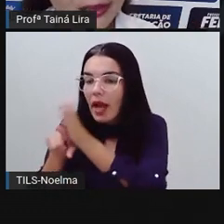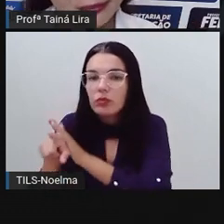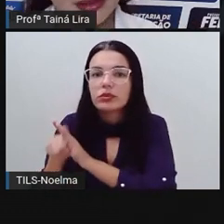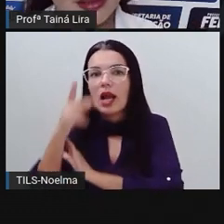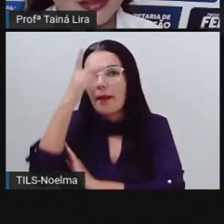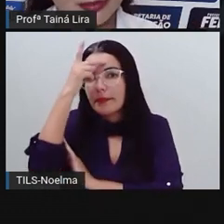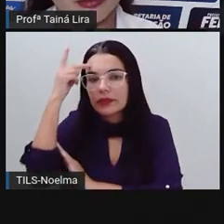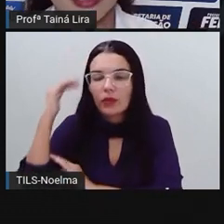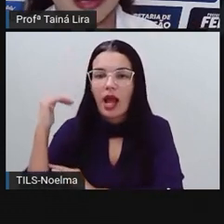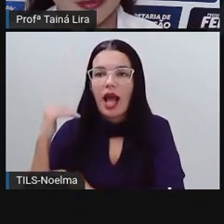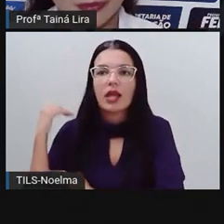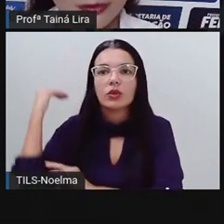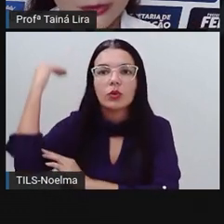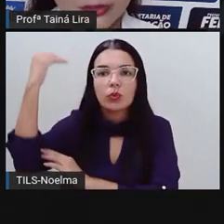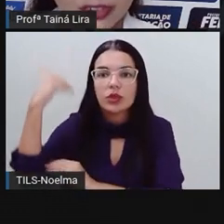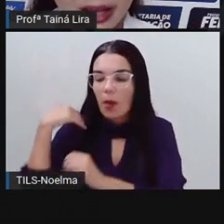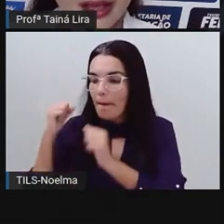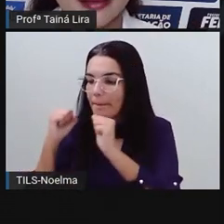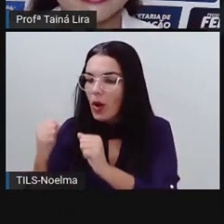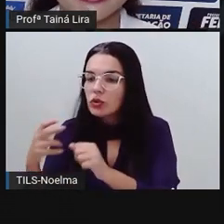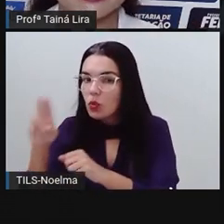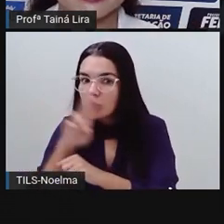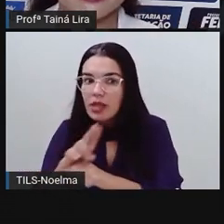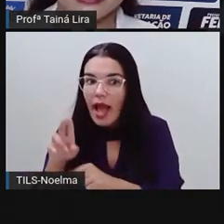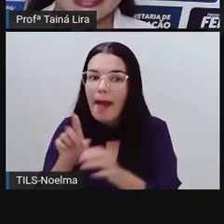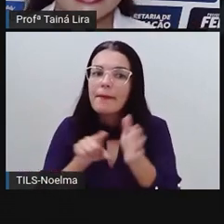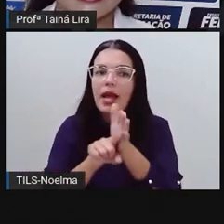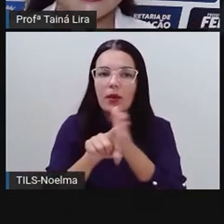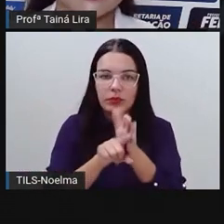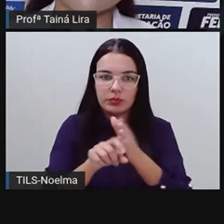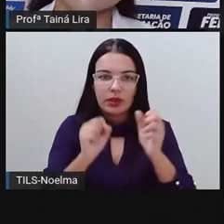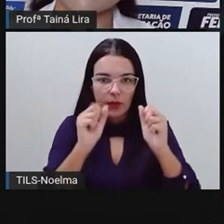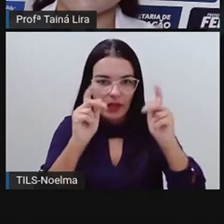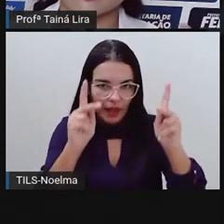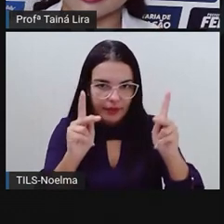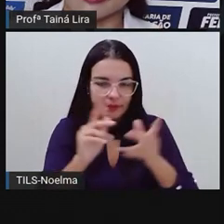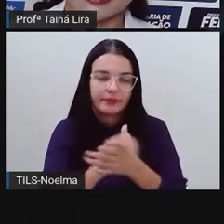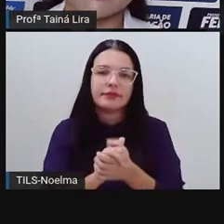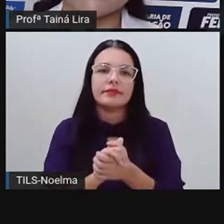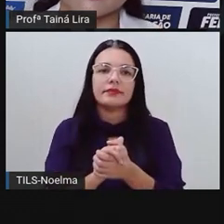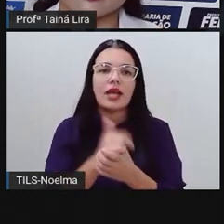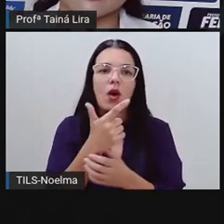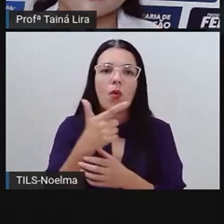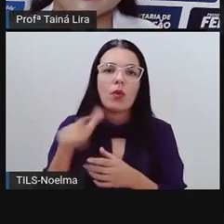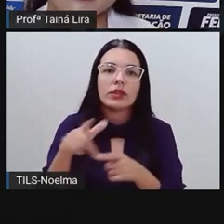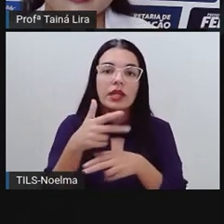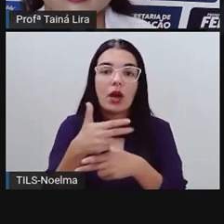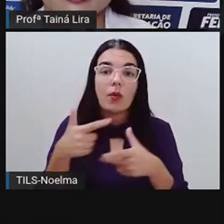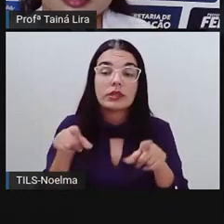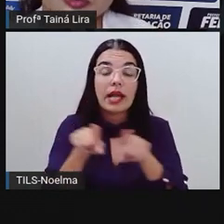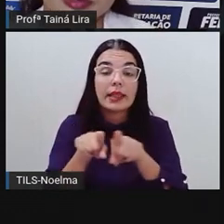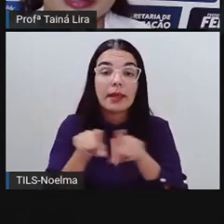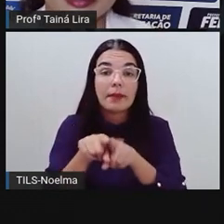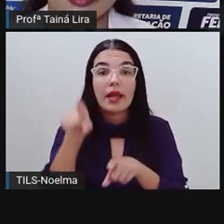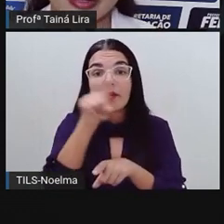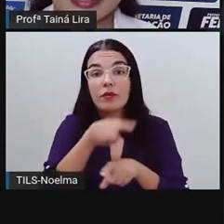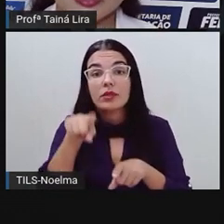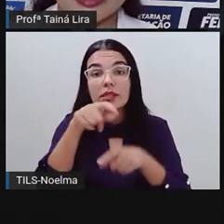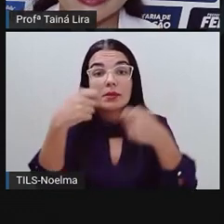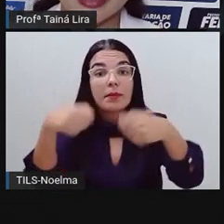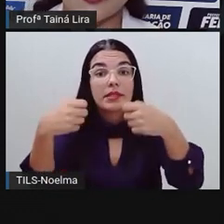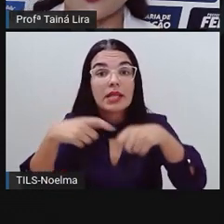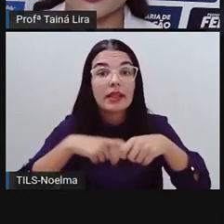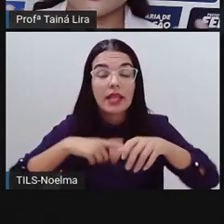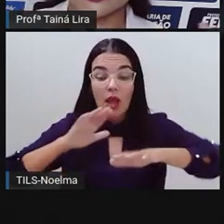hortelã mesmo? Eu posso usar? E outra coisa também que vocês precisam ter cuidado é com a